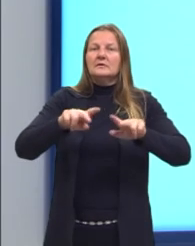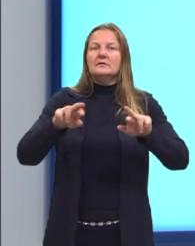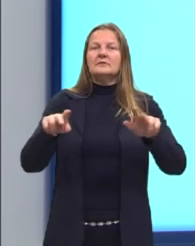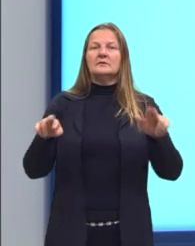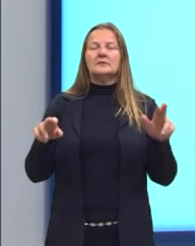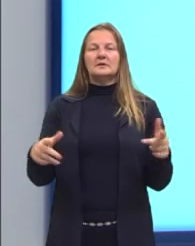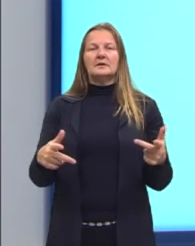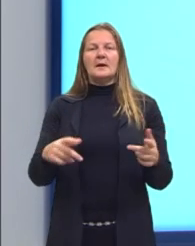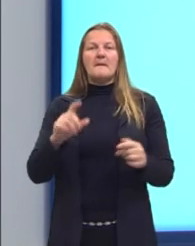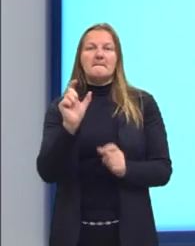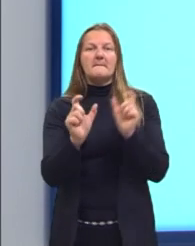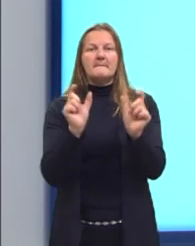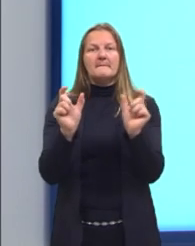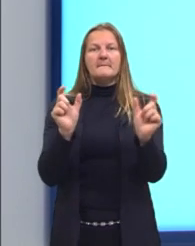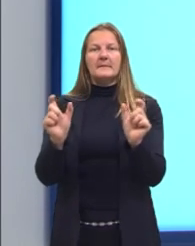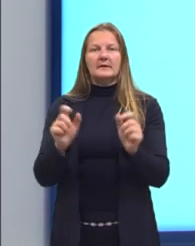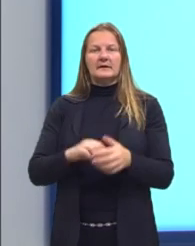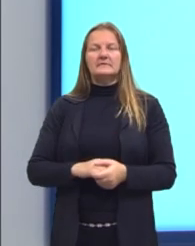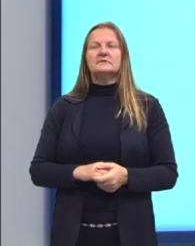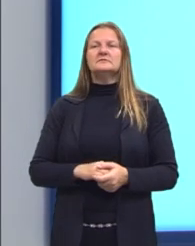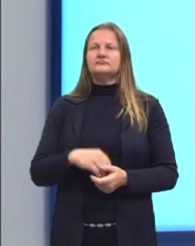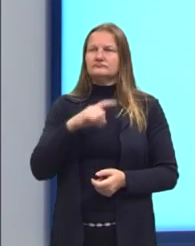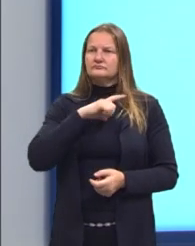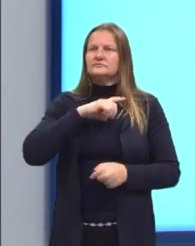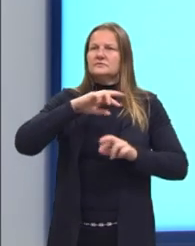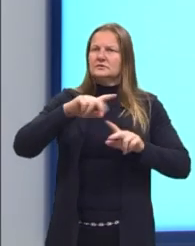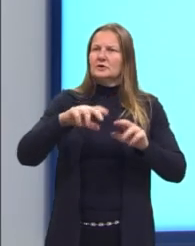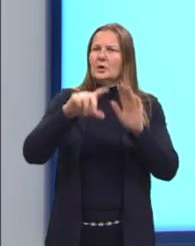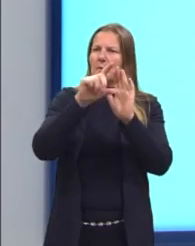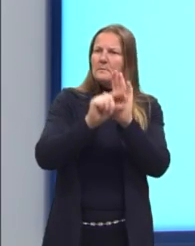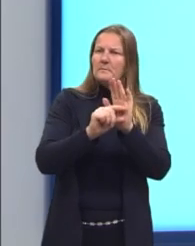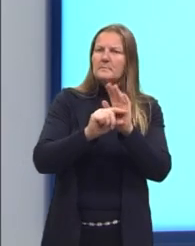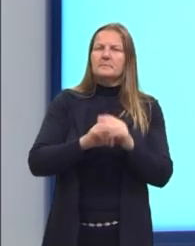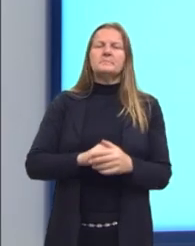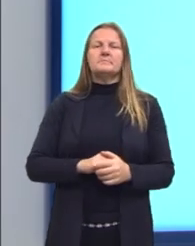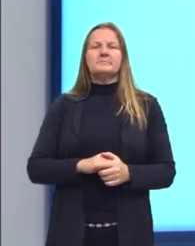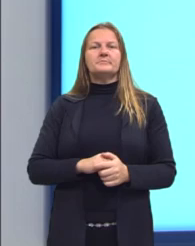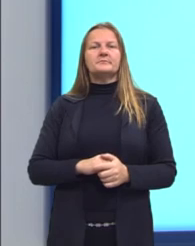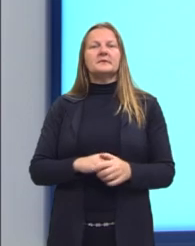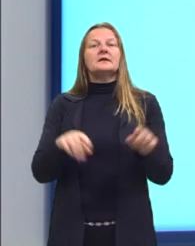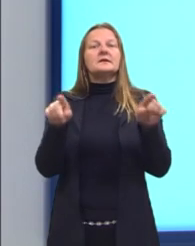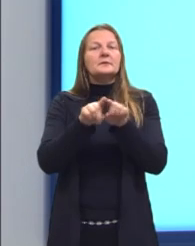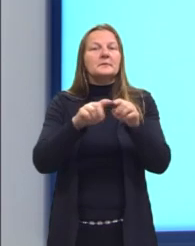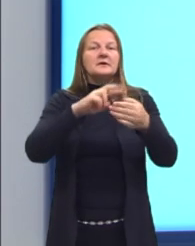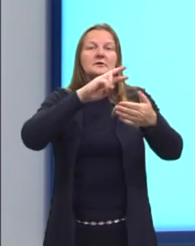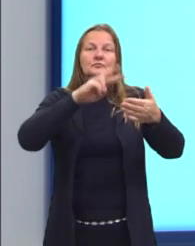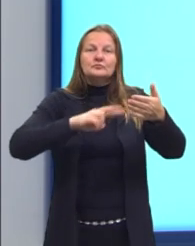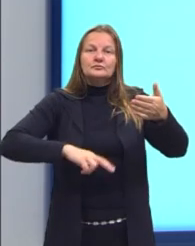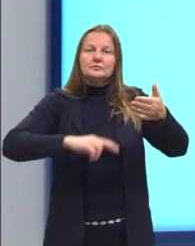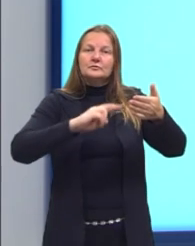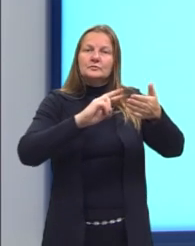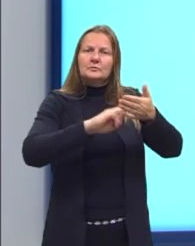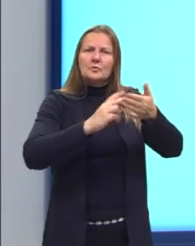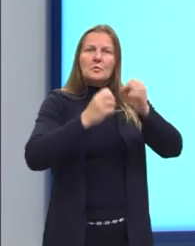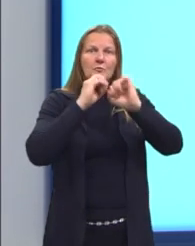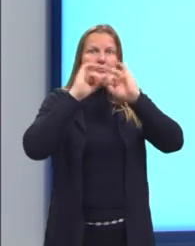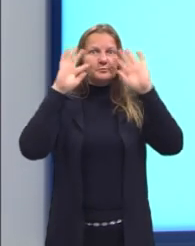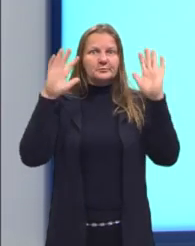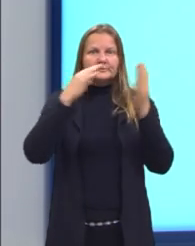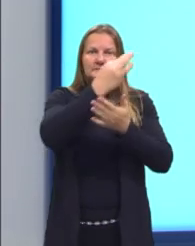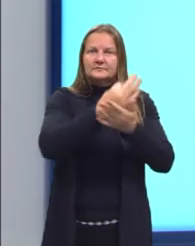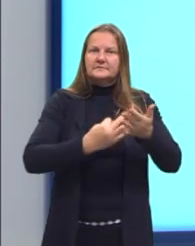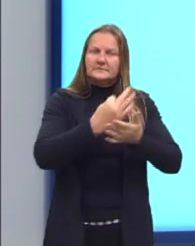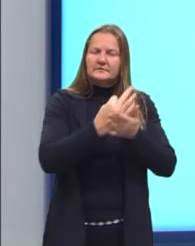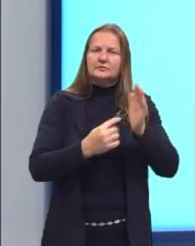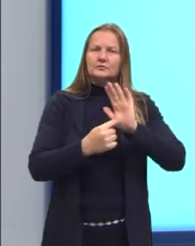4,8%, um percentual bem menor. dentro da nossa interpretação de texto, o mais aparece?